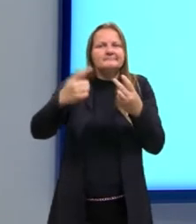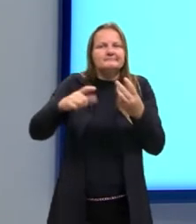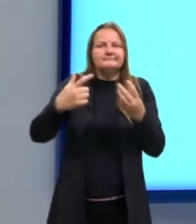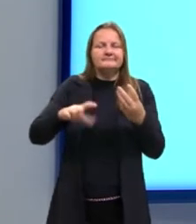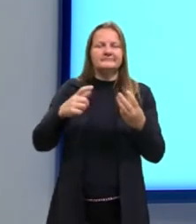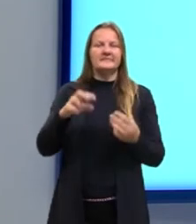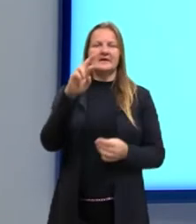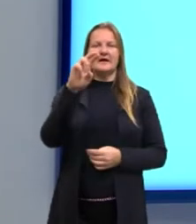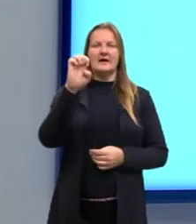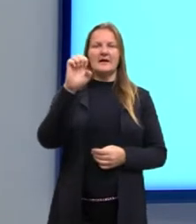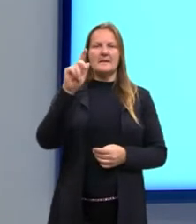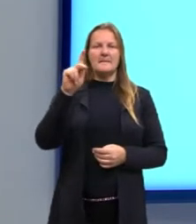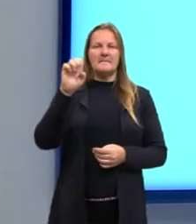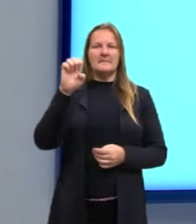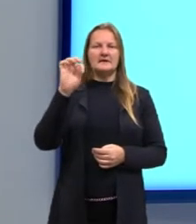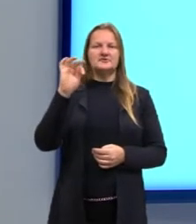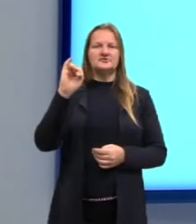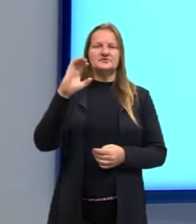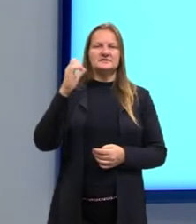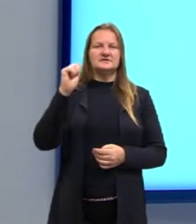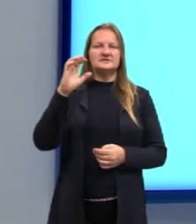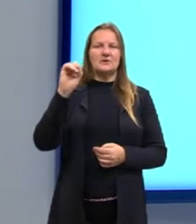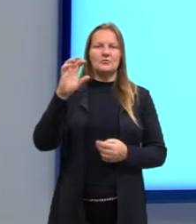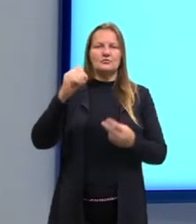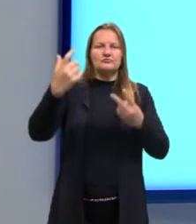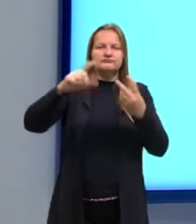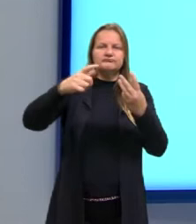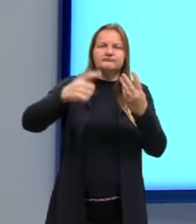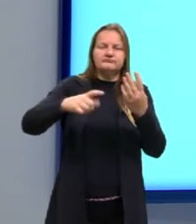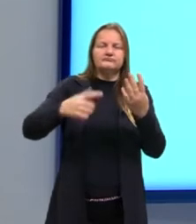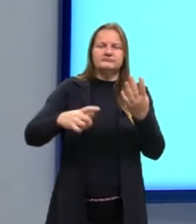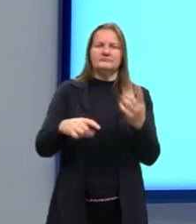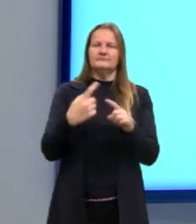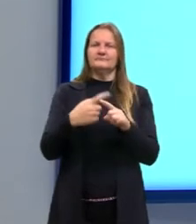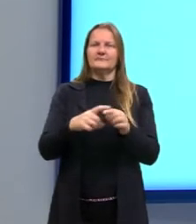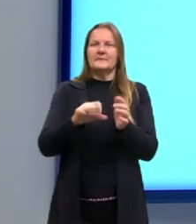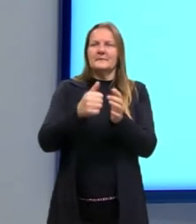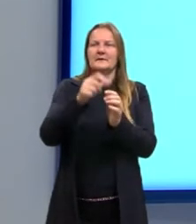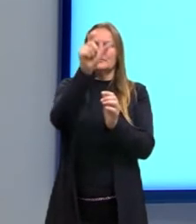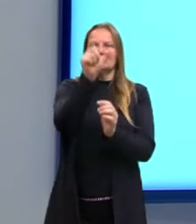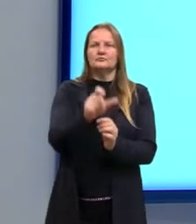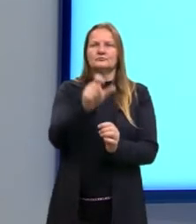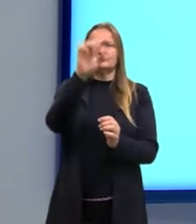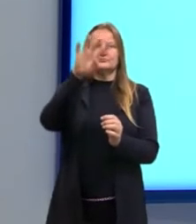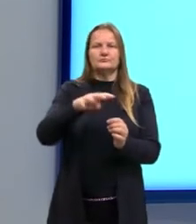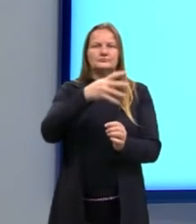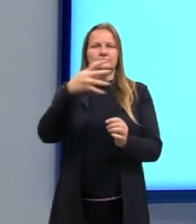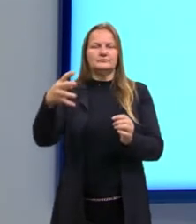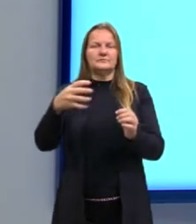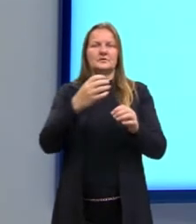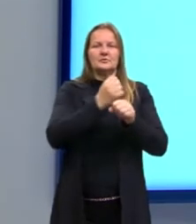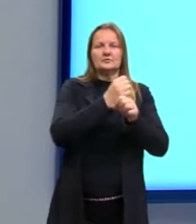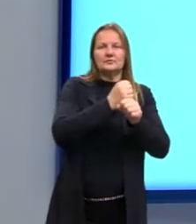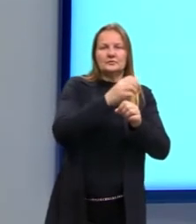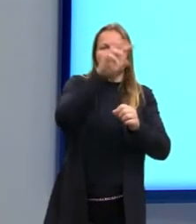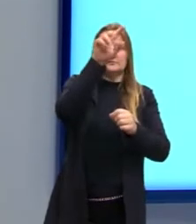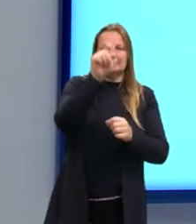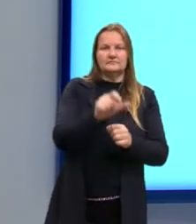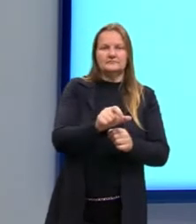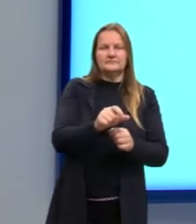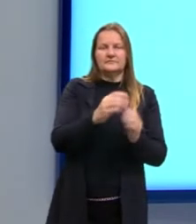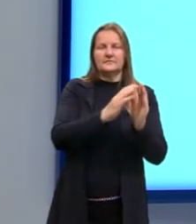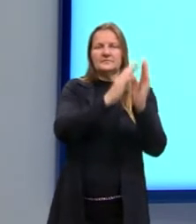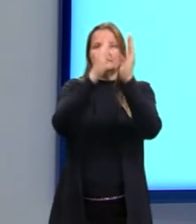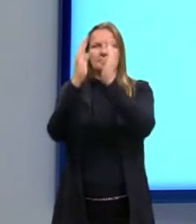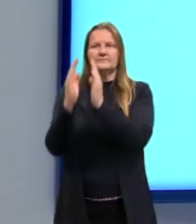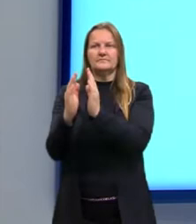uma tabelinha para analisar o exemplo. Nós temos, ali, então, na primeira coluna, a nota, e na segunda coluna,